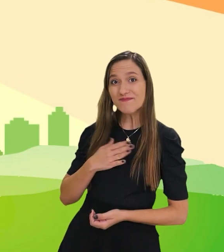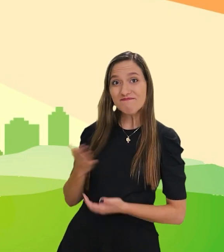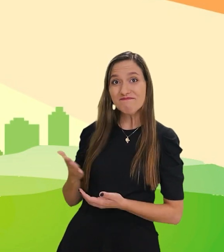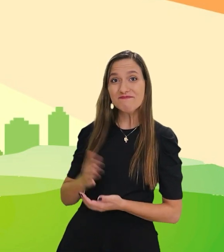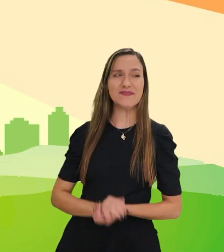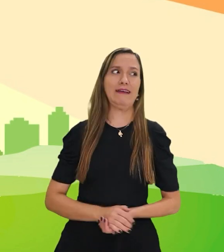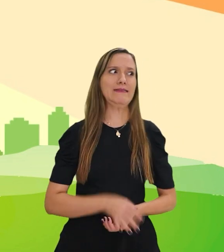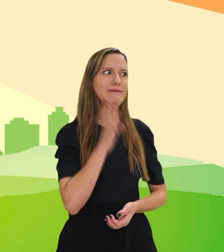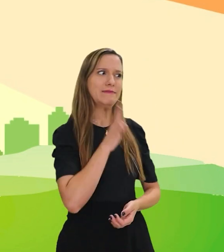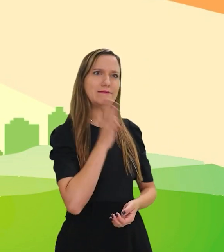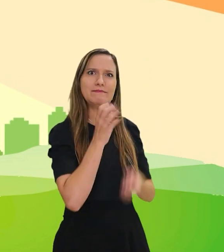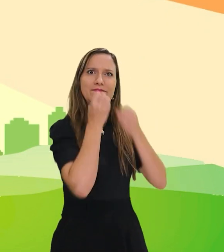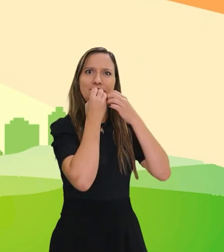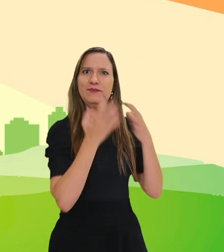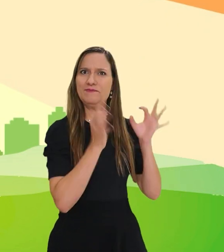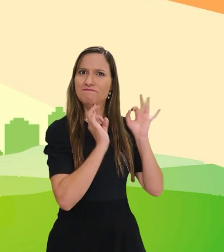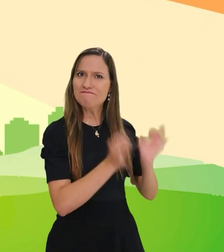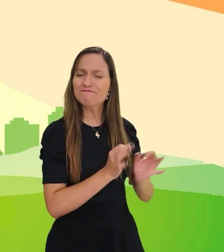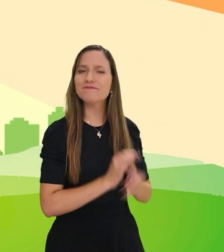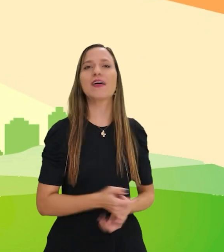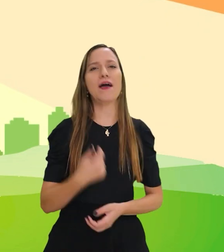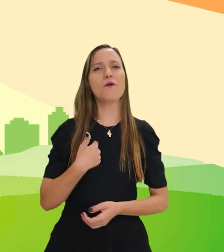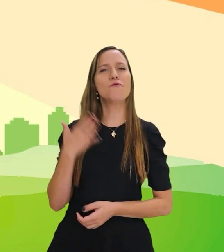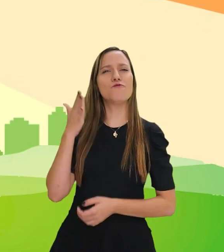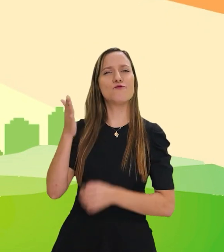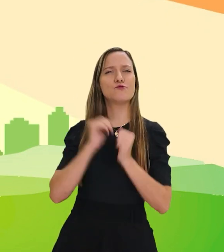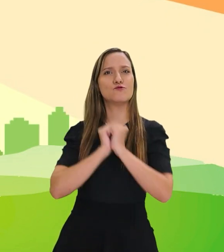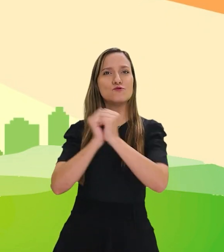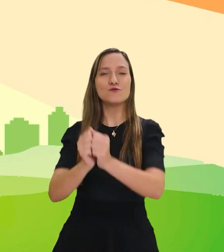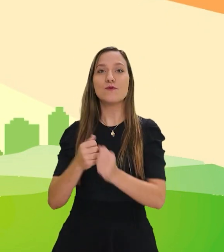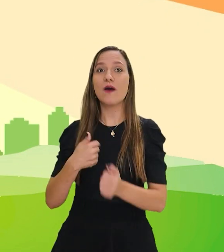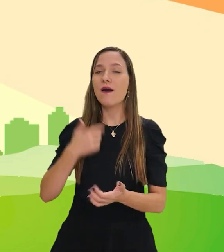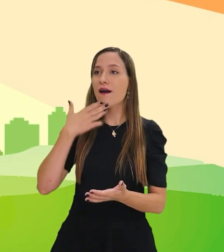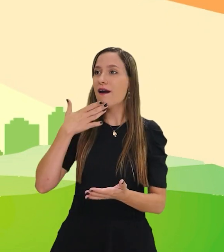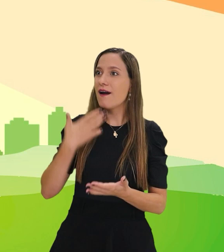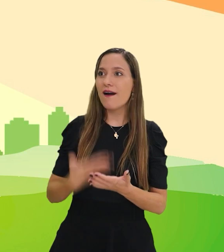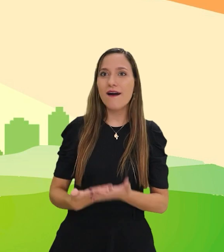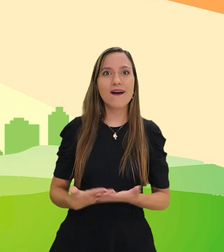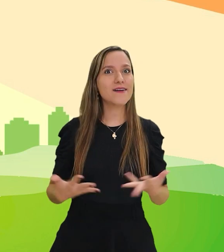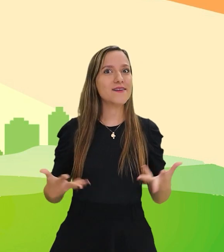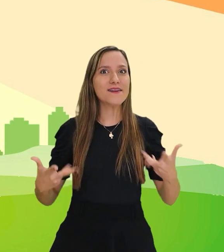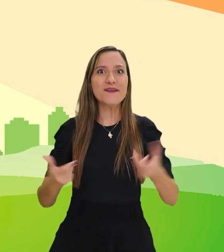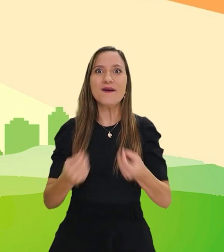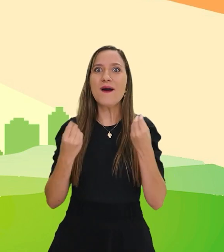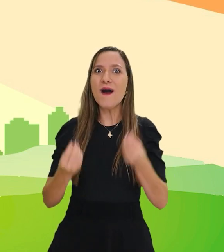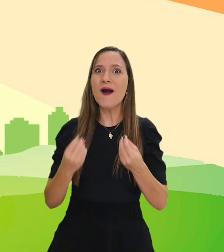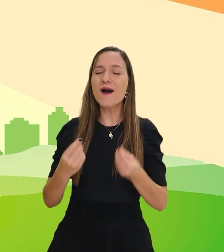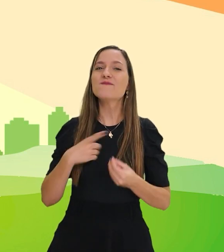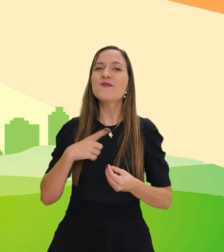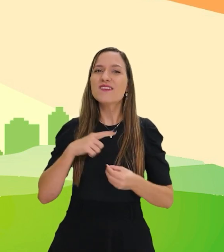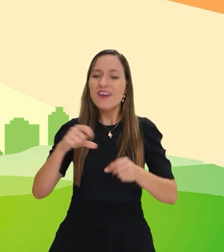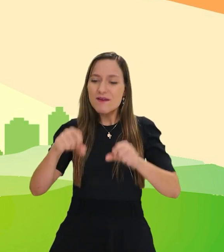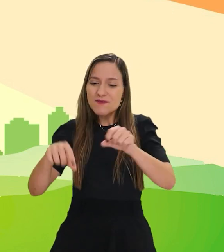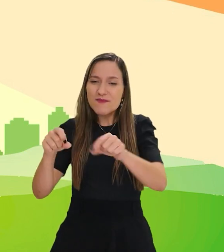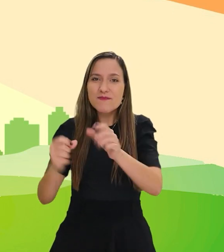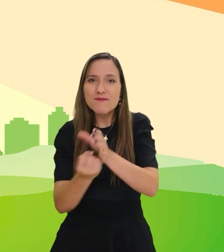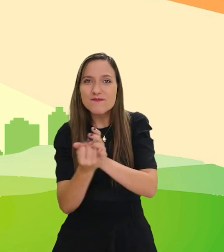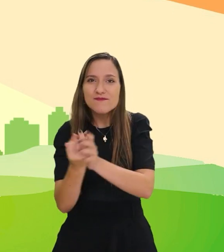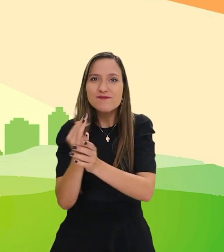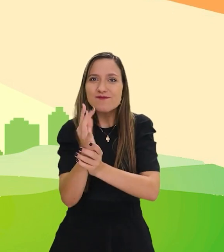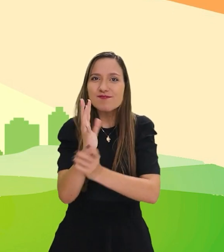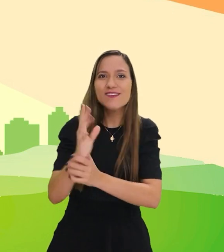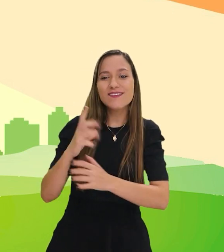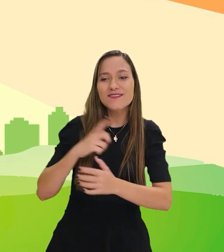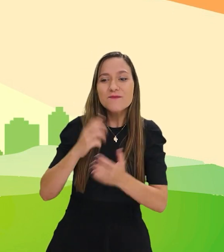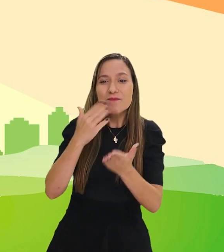Gostou, Beto? Demais! Incrível, Su! Eu fui nesse dia e fiquei maravilhada com a horta que o pessoal montou no